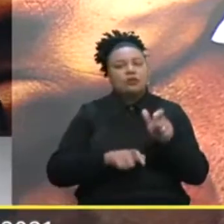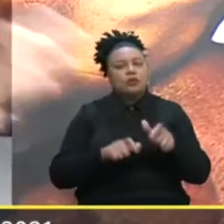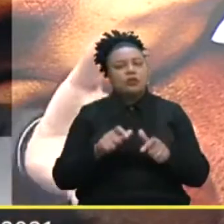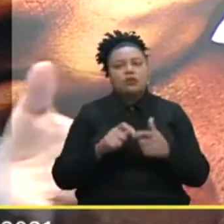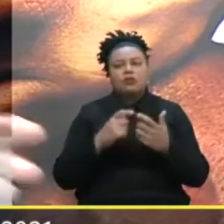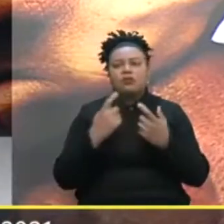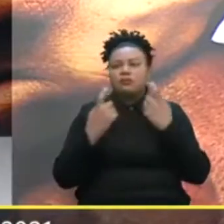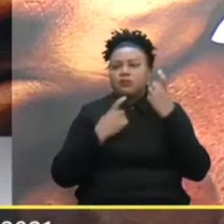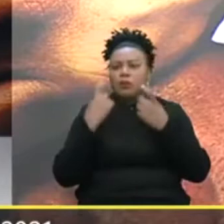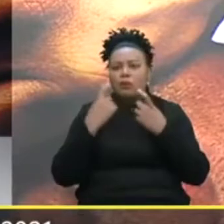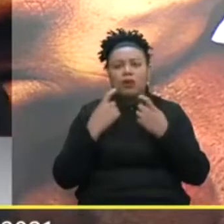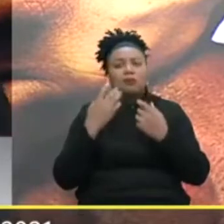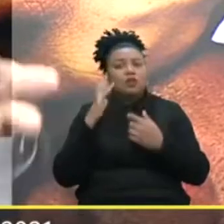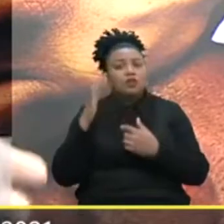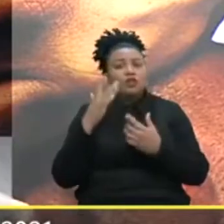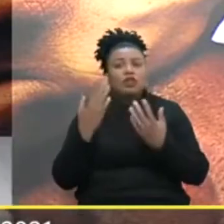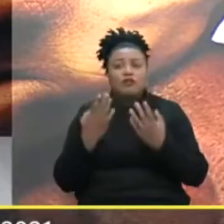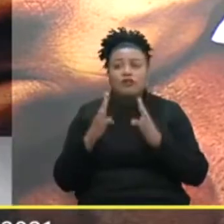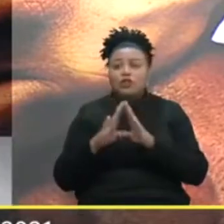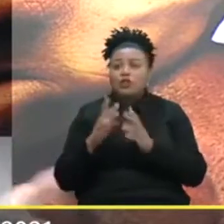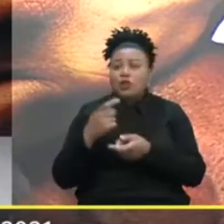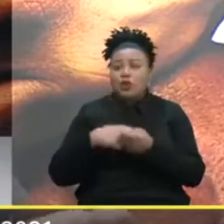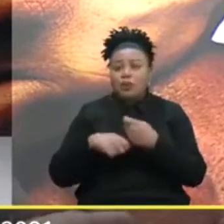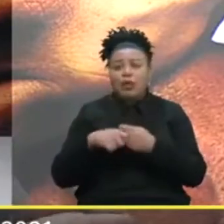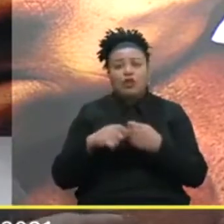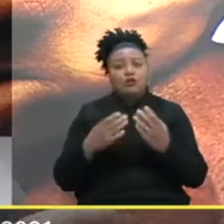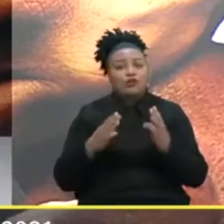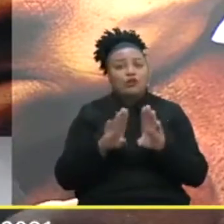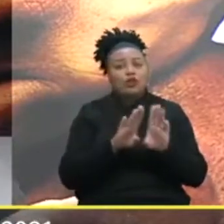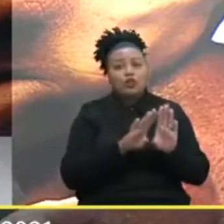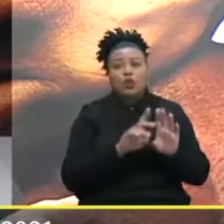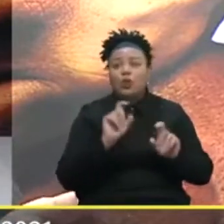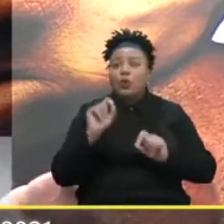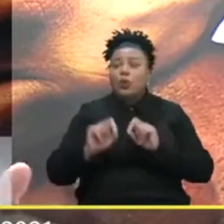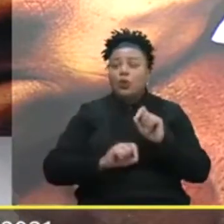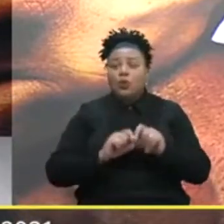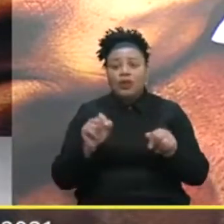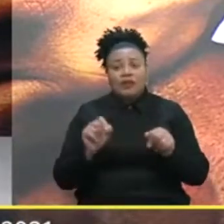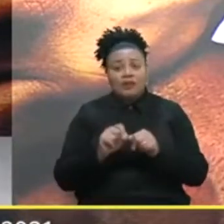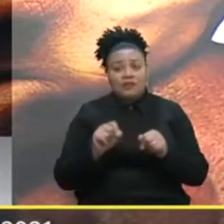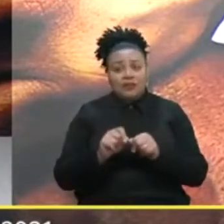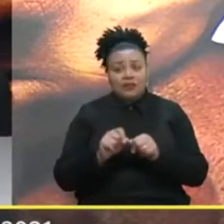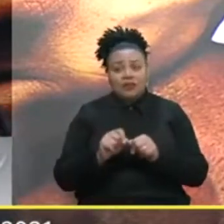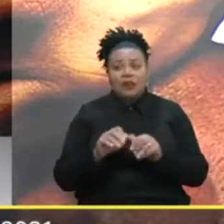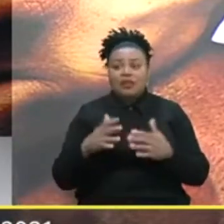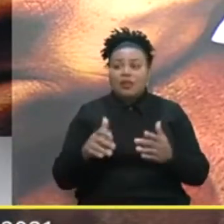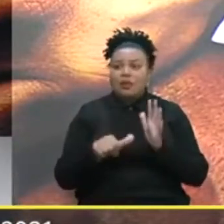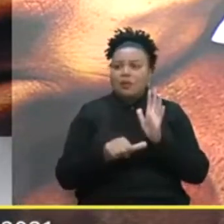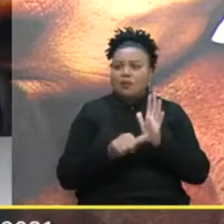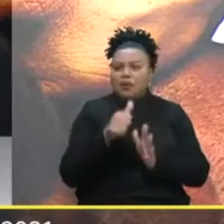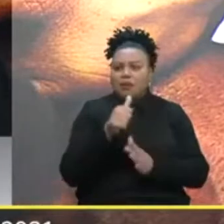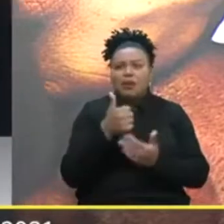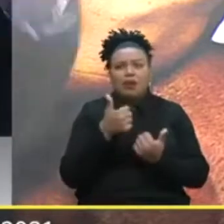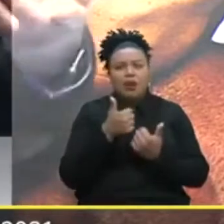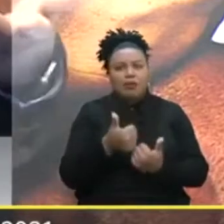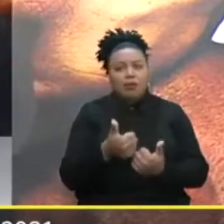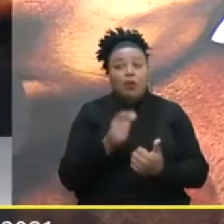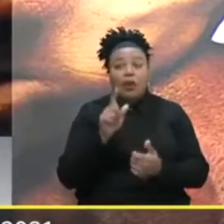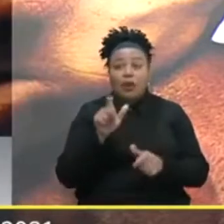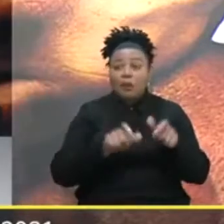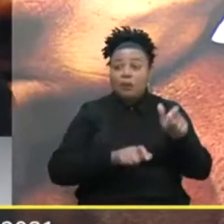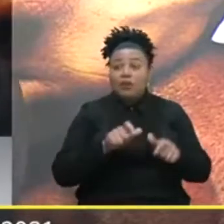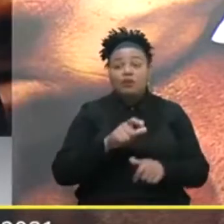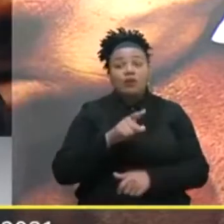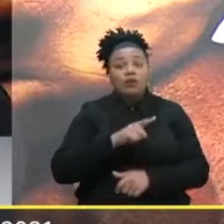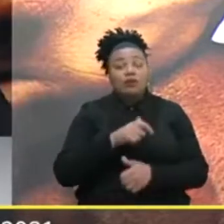Ficaram desesperadas Imagina Fechou o comércio Fechou tudo E o que fazer Então A primeira solidariedade É com aquelas